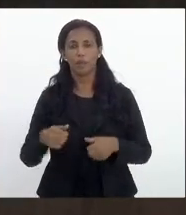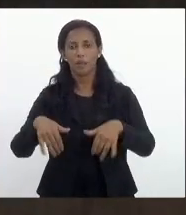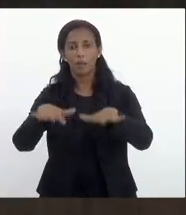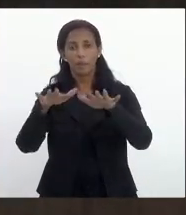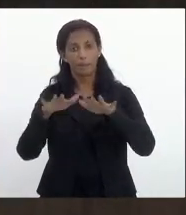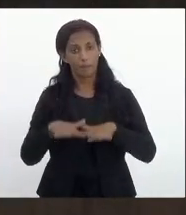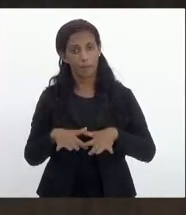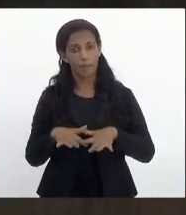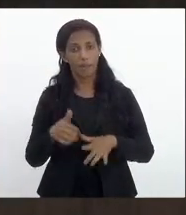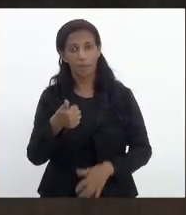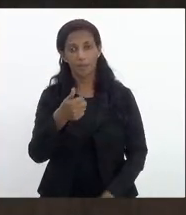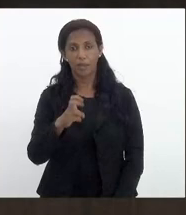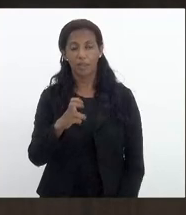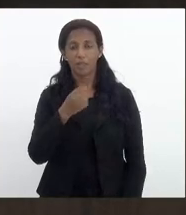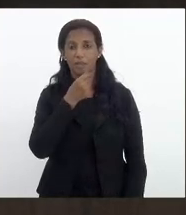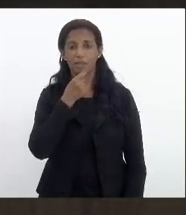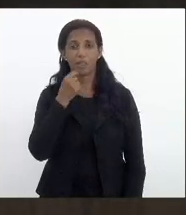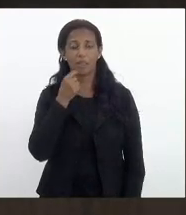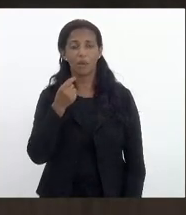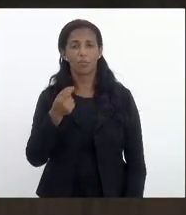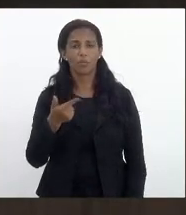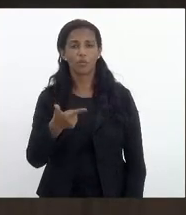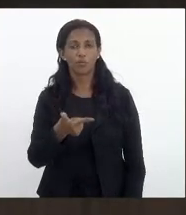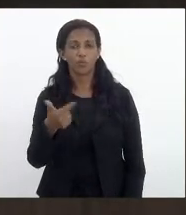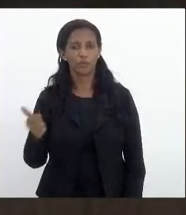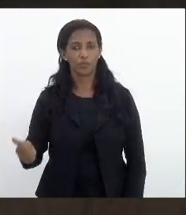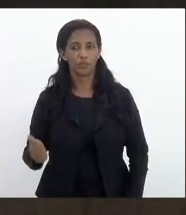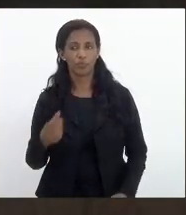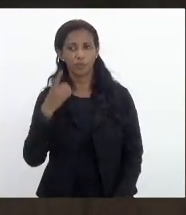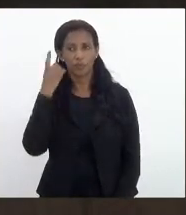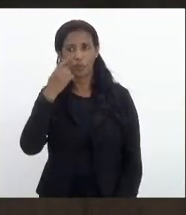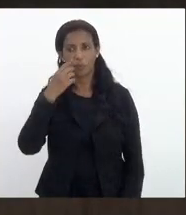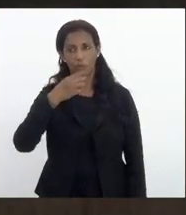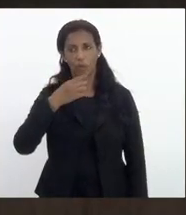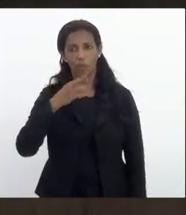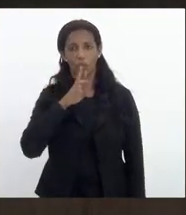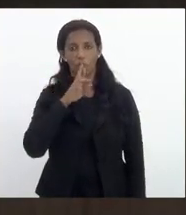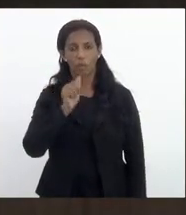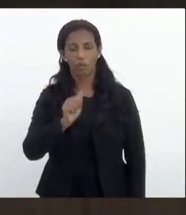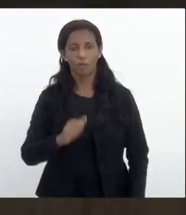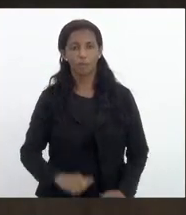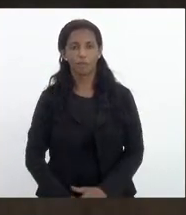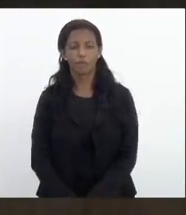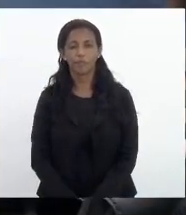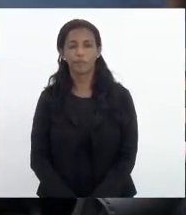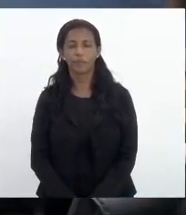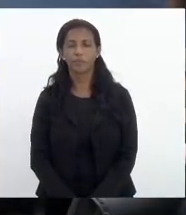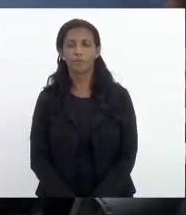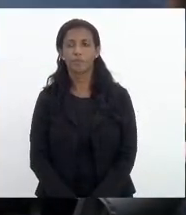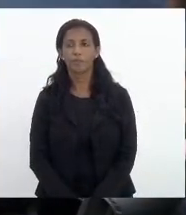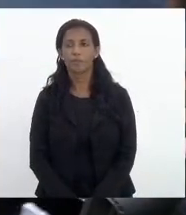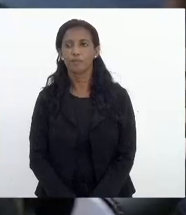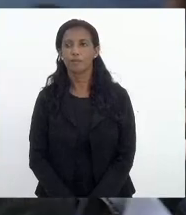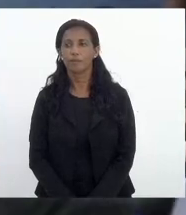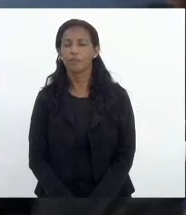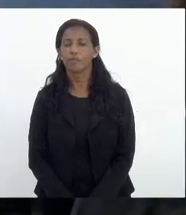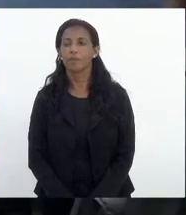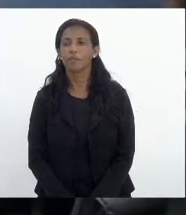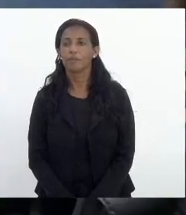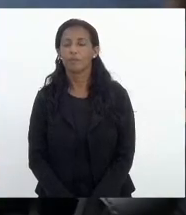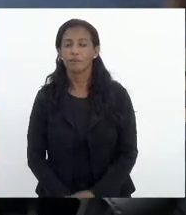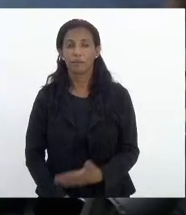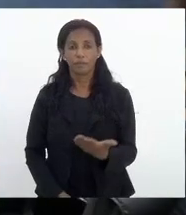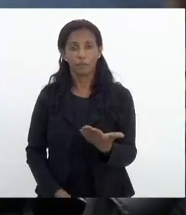Barbosa Lima Sobrinho 15 de setembro de 2021 deputado Rodrigo Amorim relator Obrigada deputado deputado Luiz Paulo Senhora